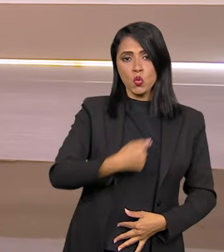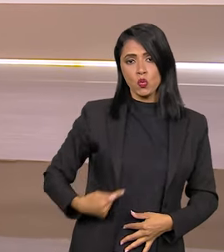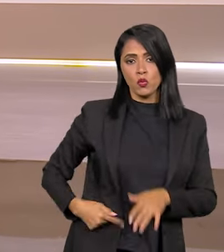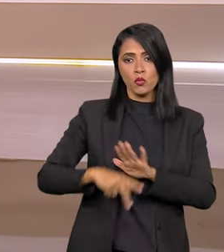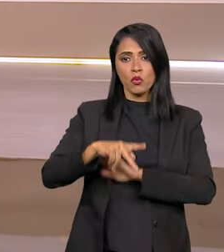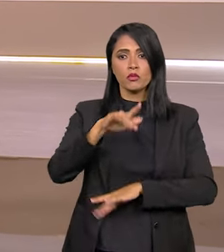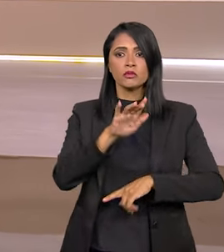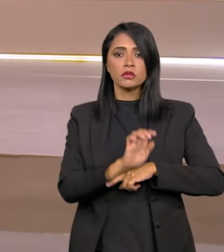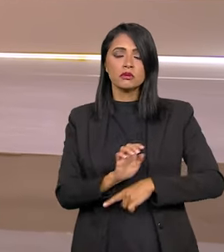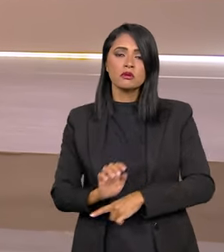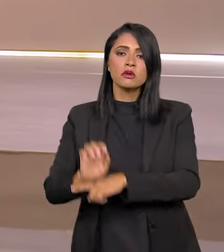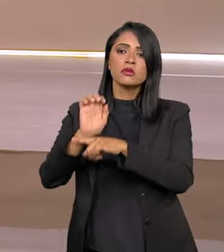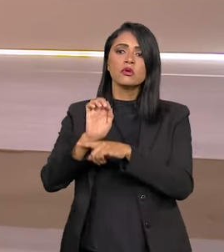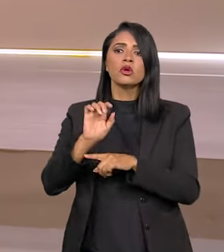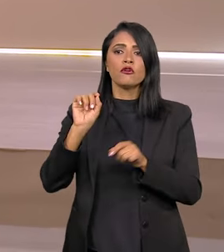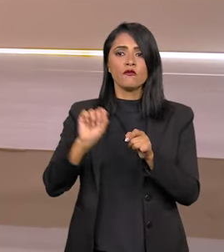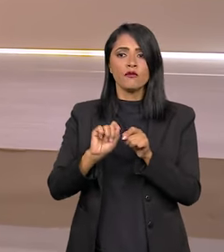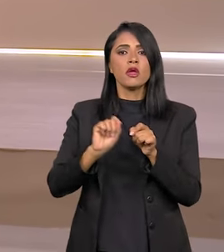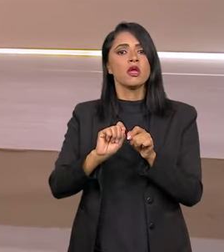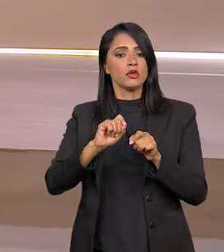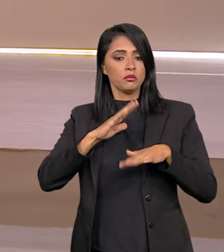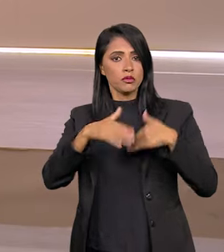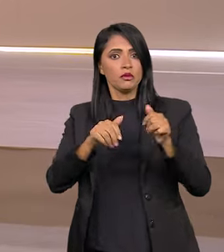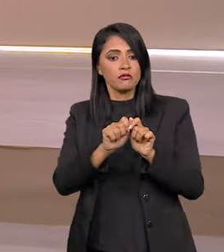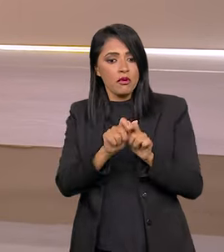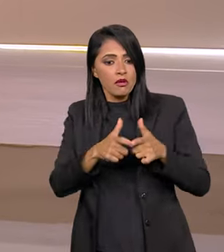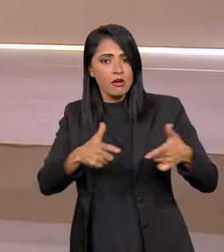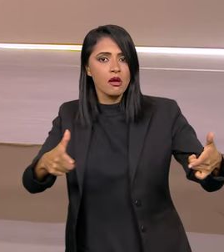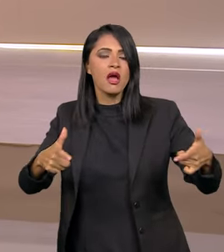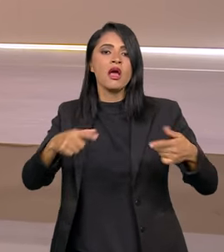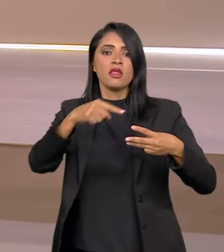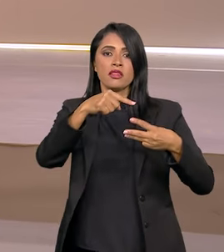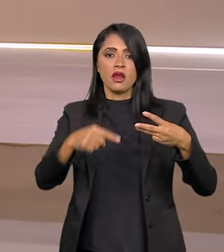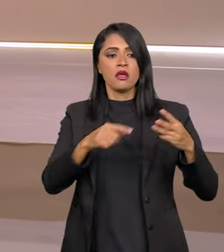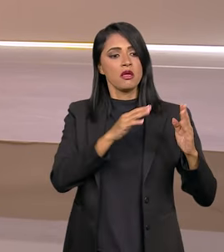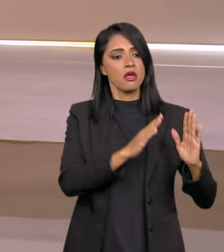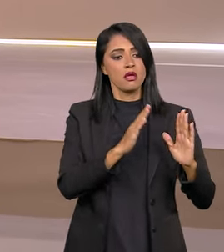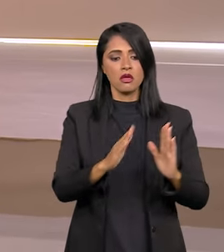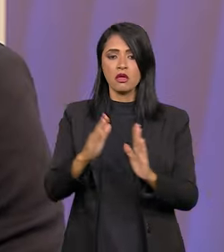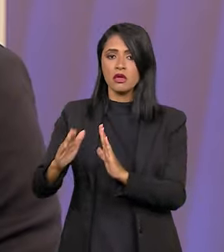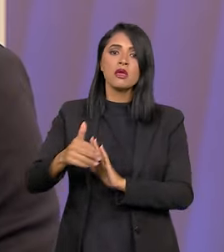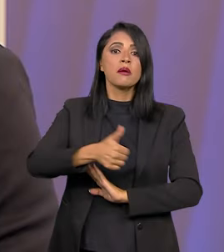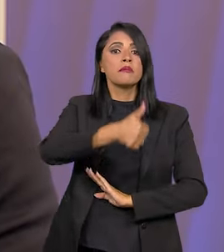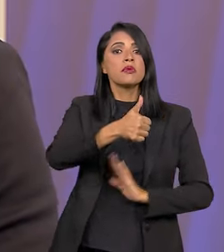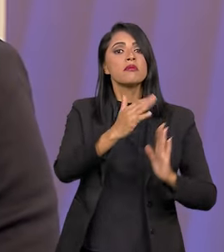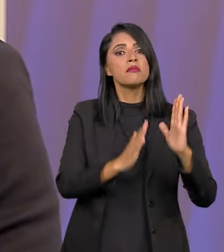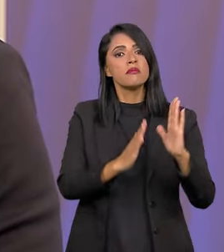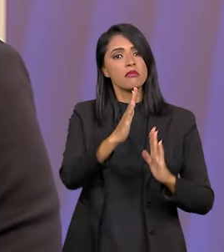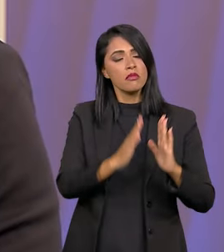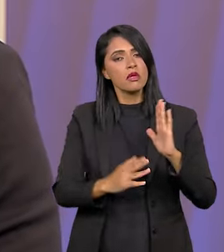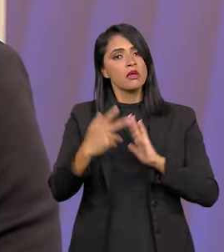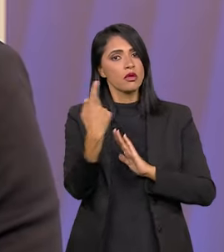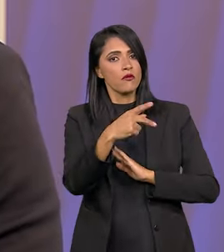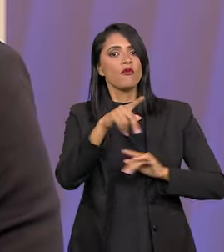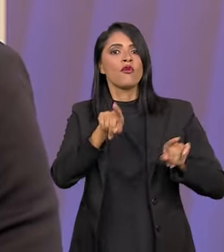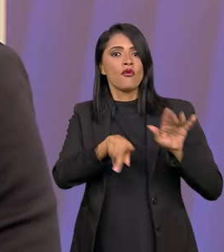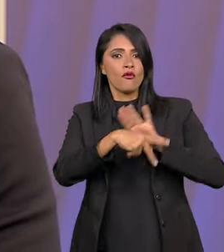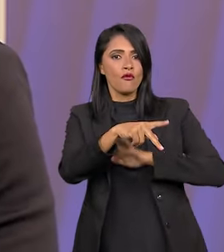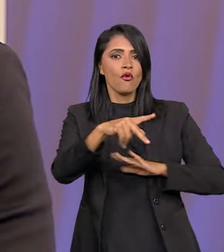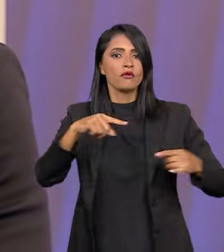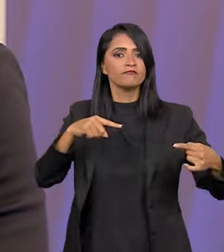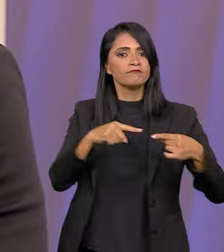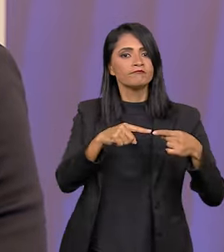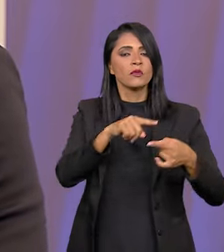vinculadas aos governos estaduais. A gente fez um processo de expansão agora em três etapas. A primeira etapa foi